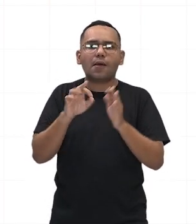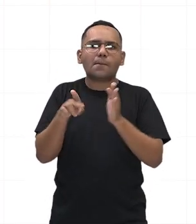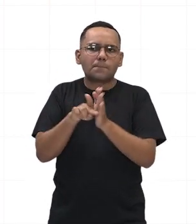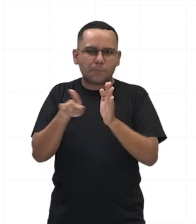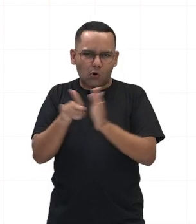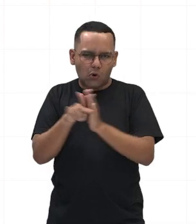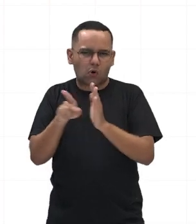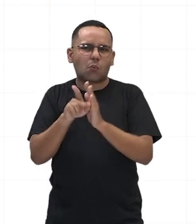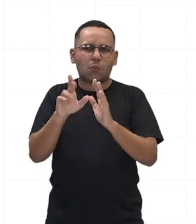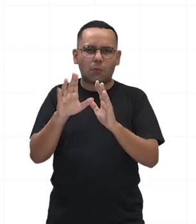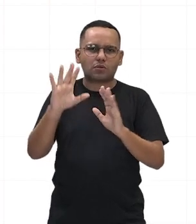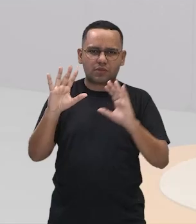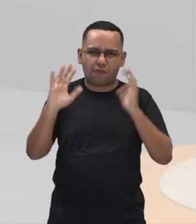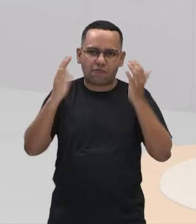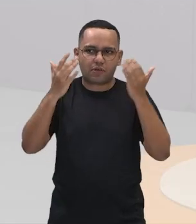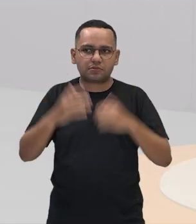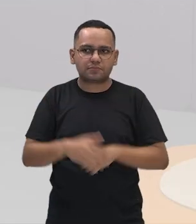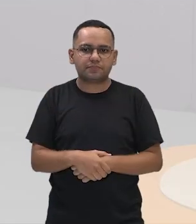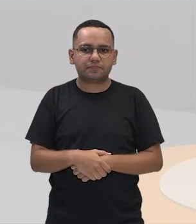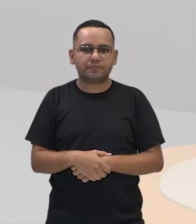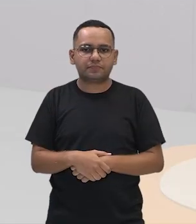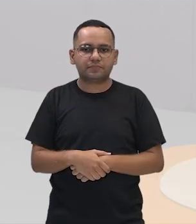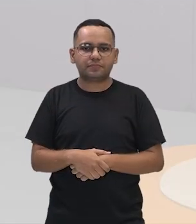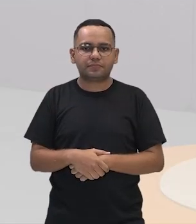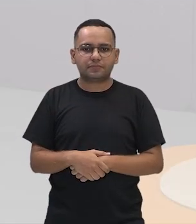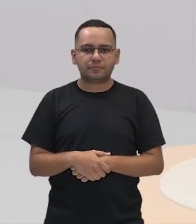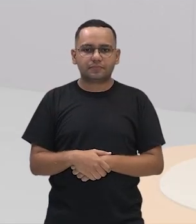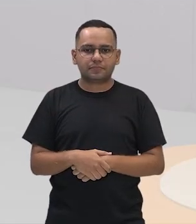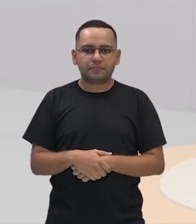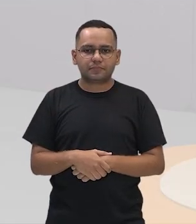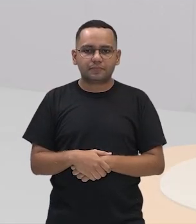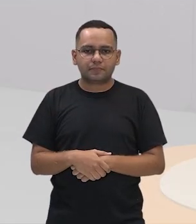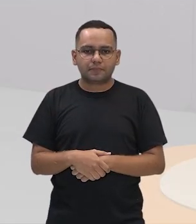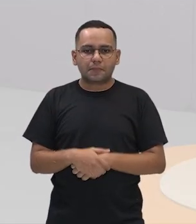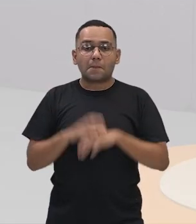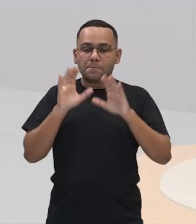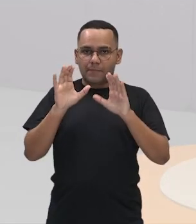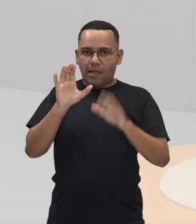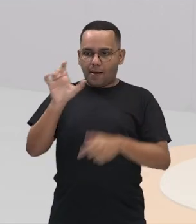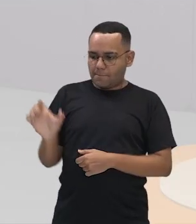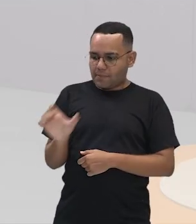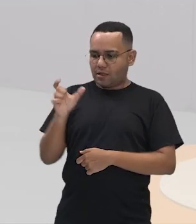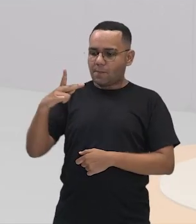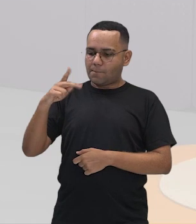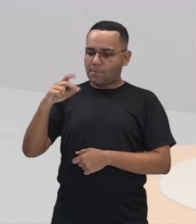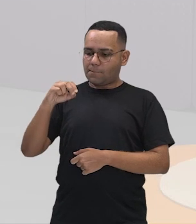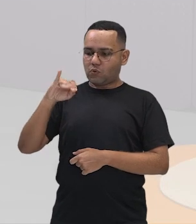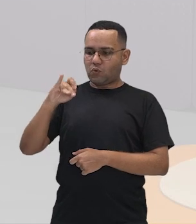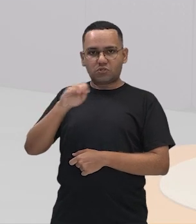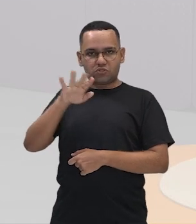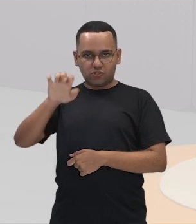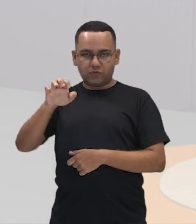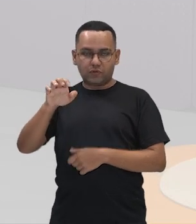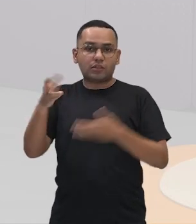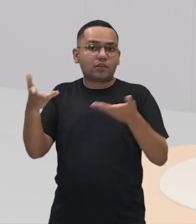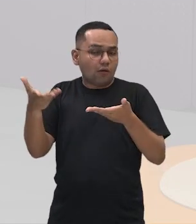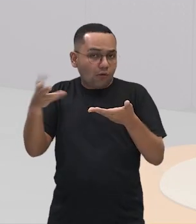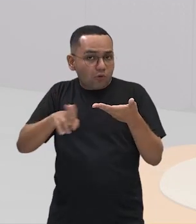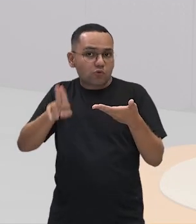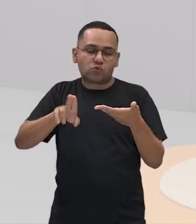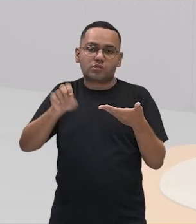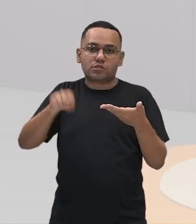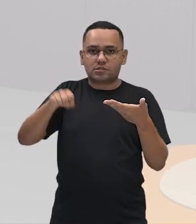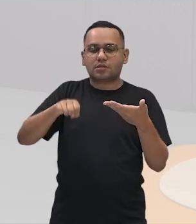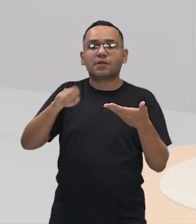chefiava os cultos religiosos. Veja que essa palavra, ela está presente nos dias de hoje. O Papa, ele é considerado o pontífice